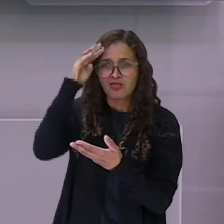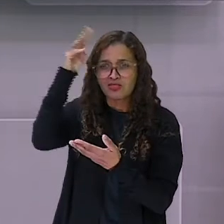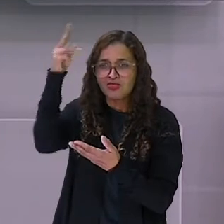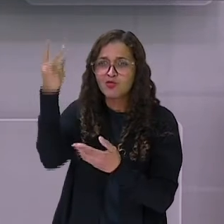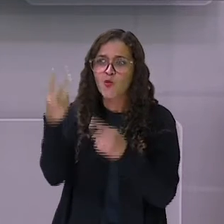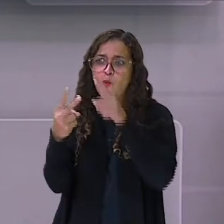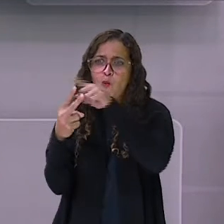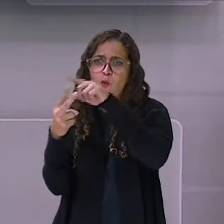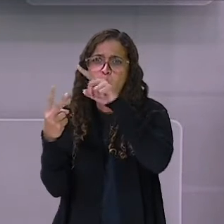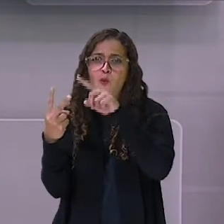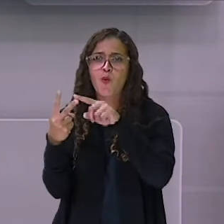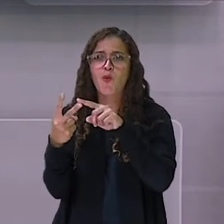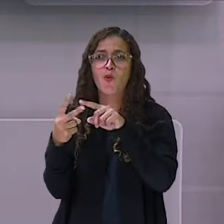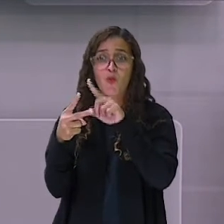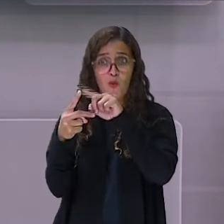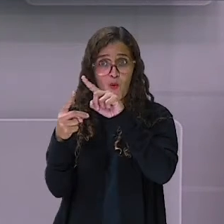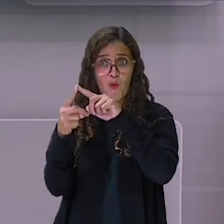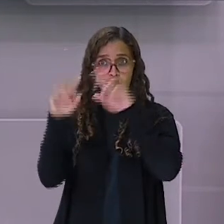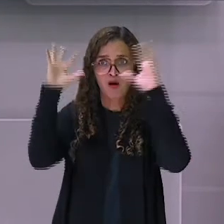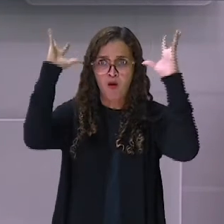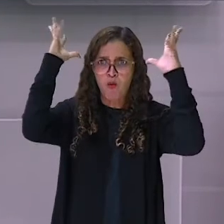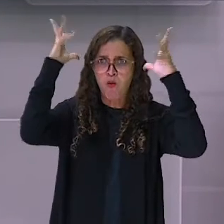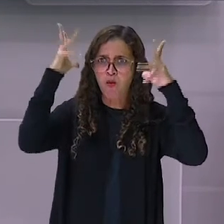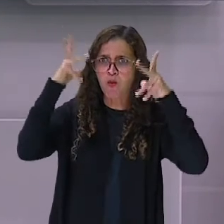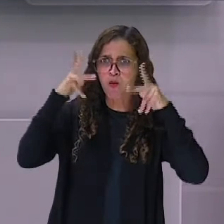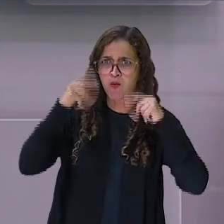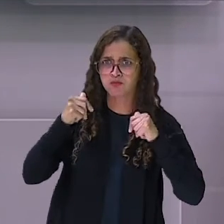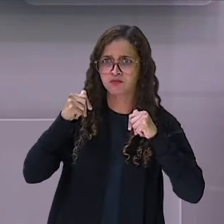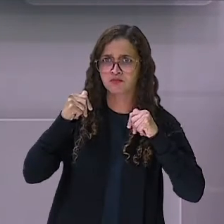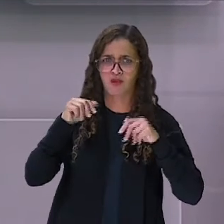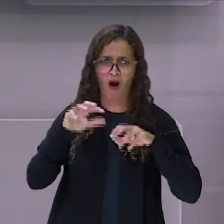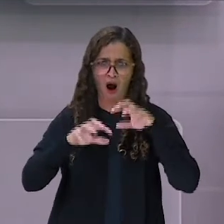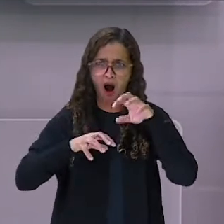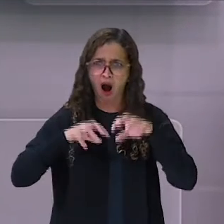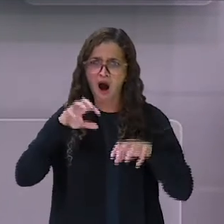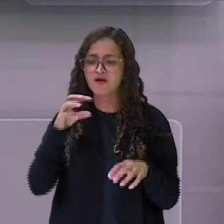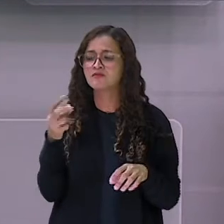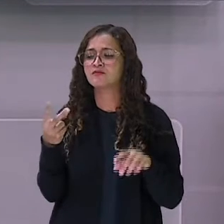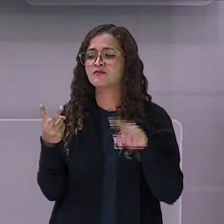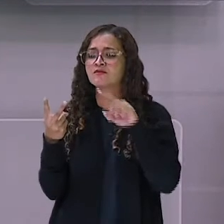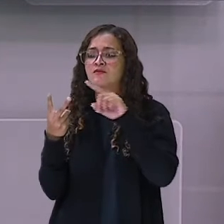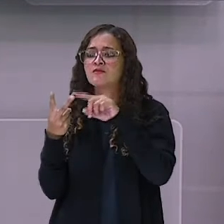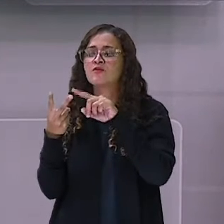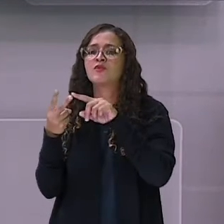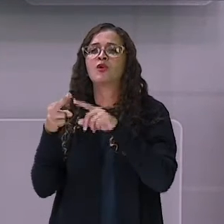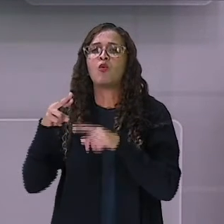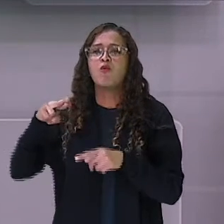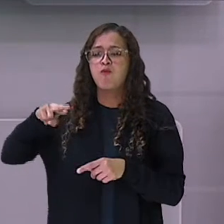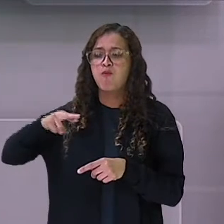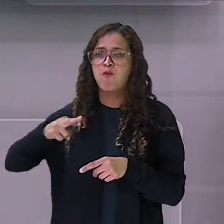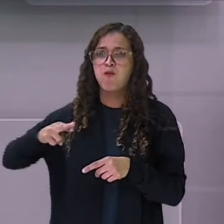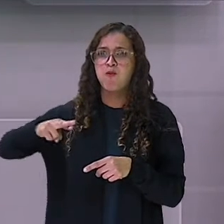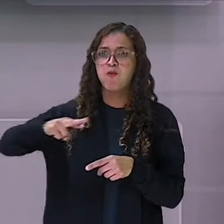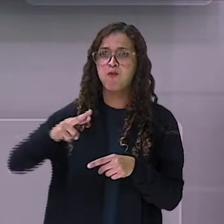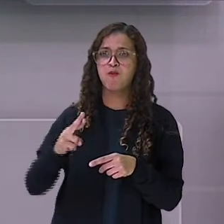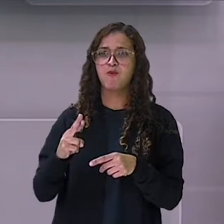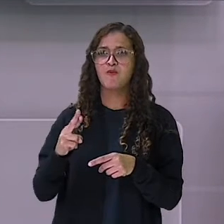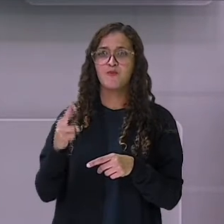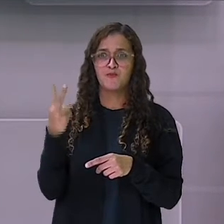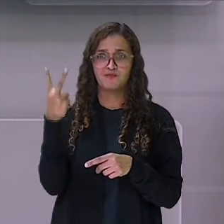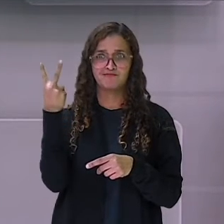acertou. Nós temos o leão e o rato. São os dois